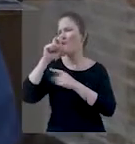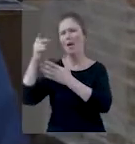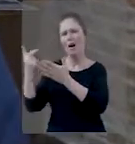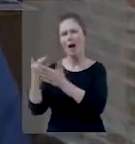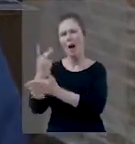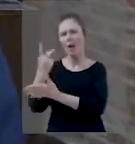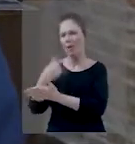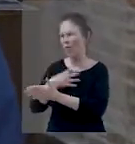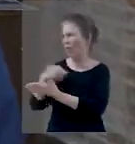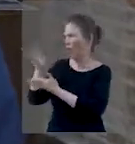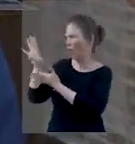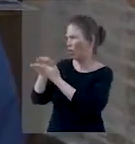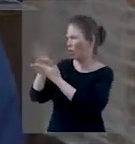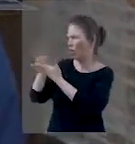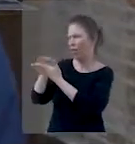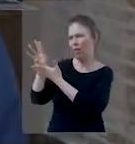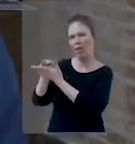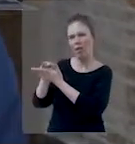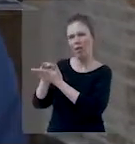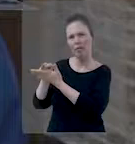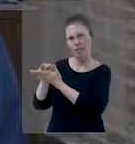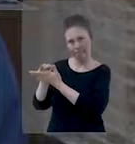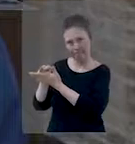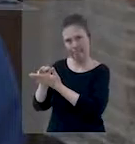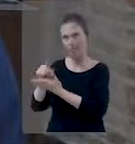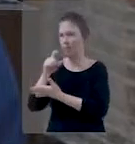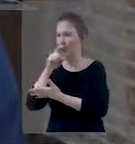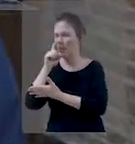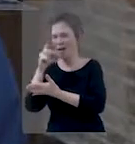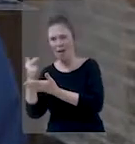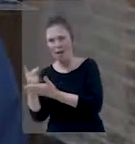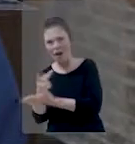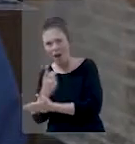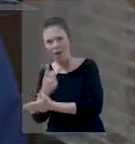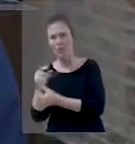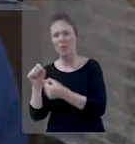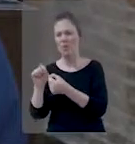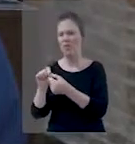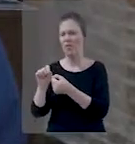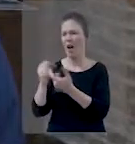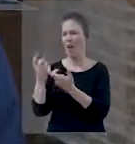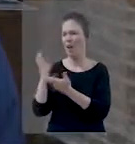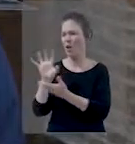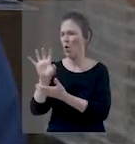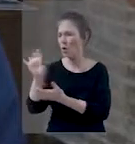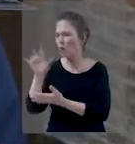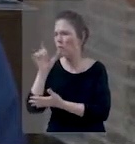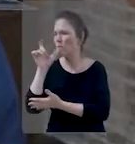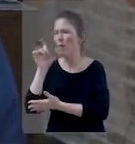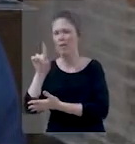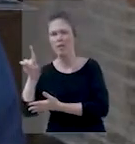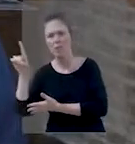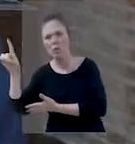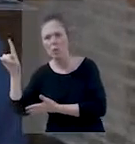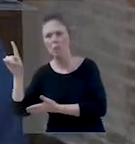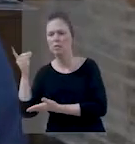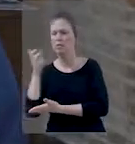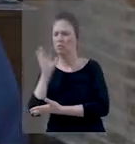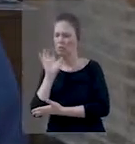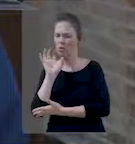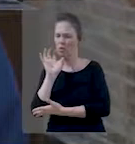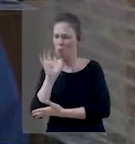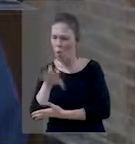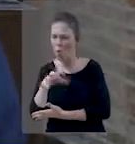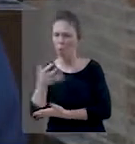exemplo dos pais. O pai moralmente errado, fazendo coisas contra a palavra de